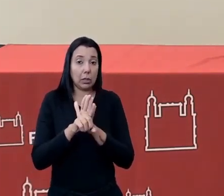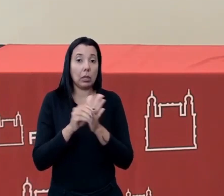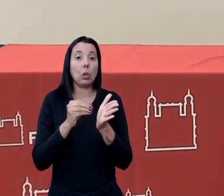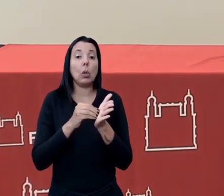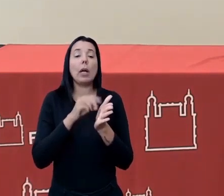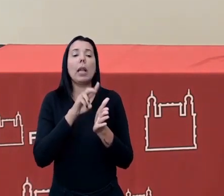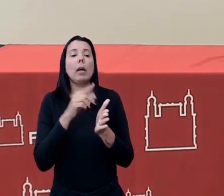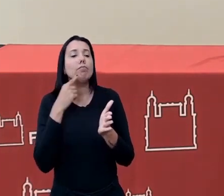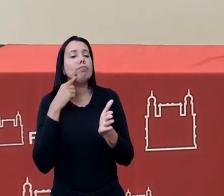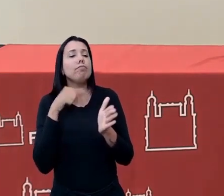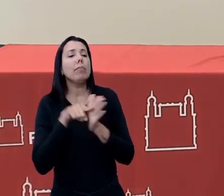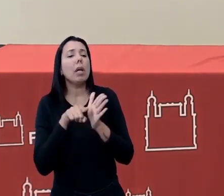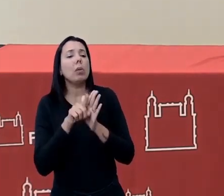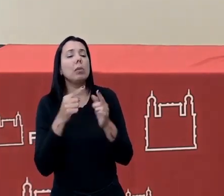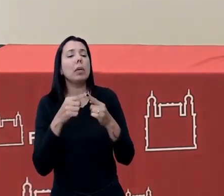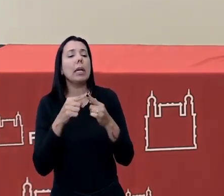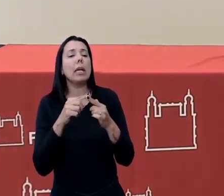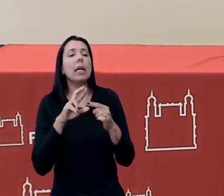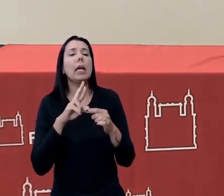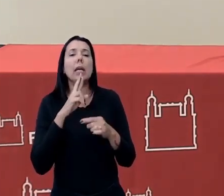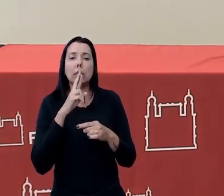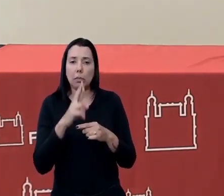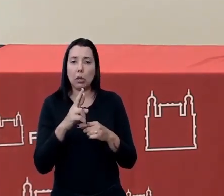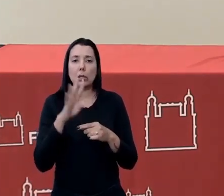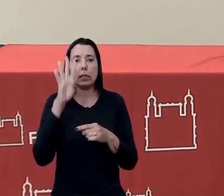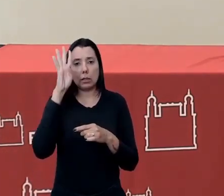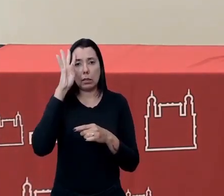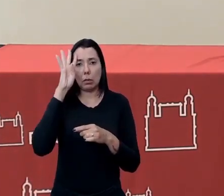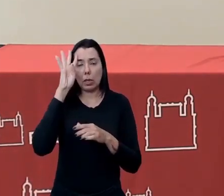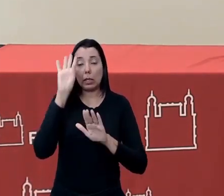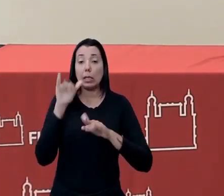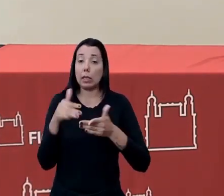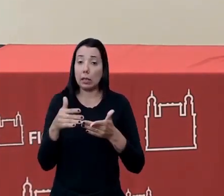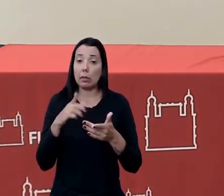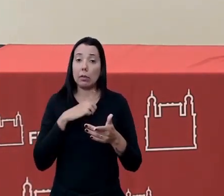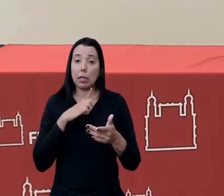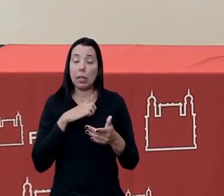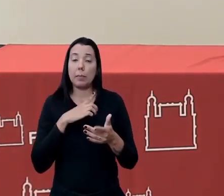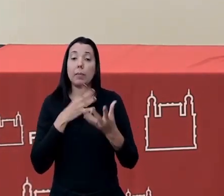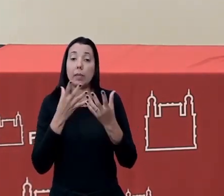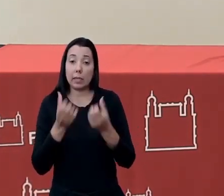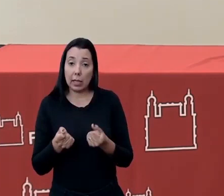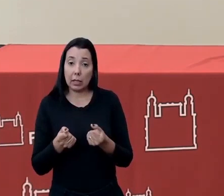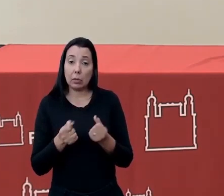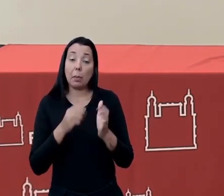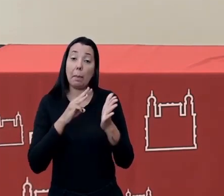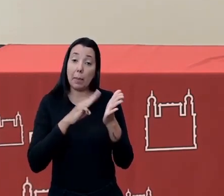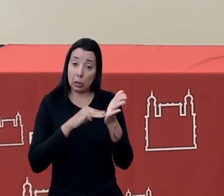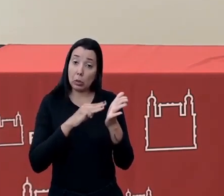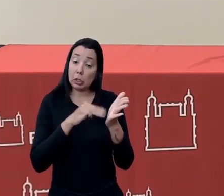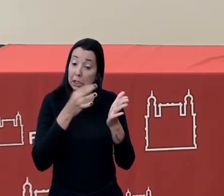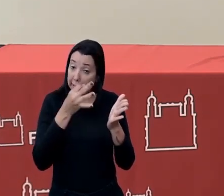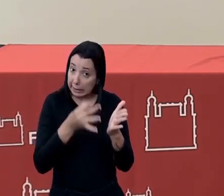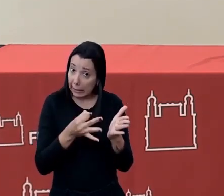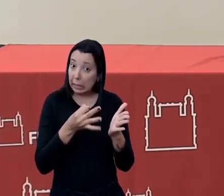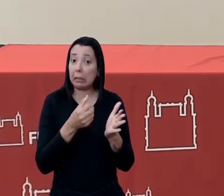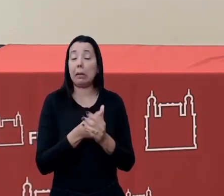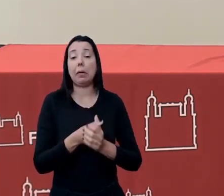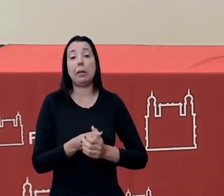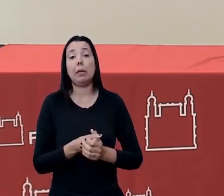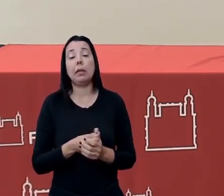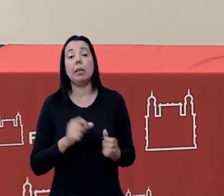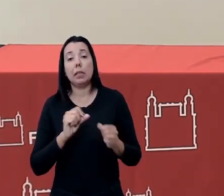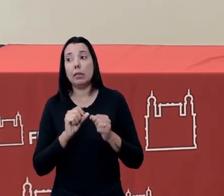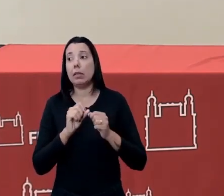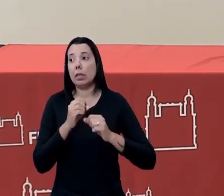para que sejam respondidas na quarta-feira né então a gente tem adotado essa metodologia que tem dado certo e